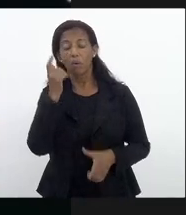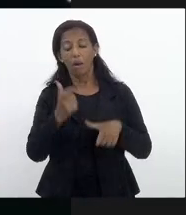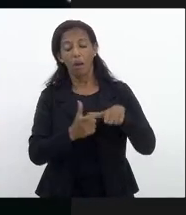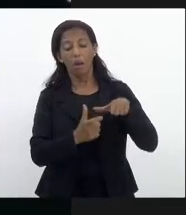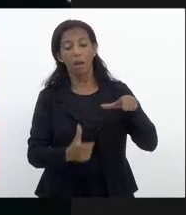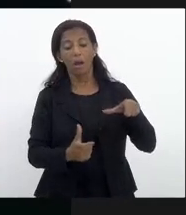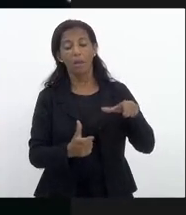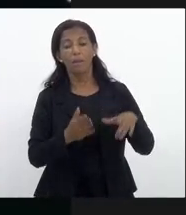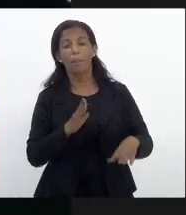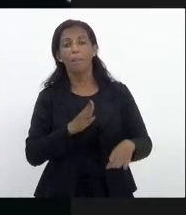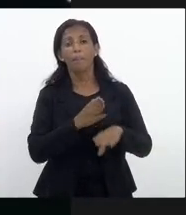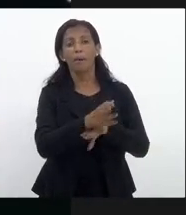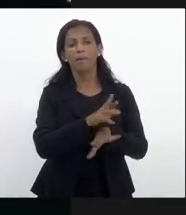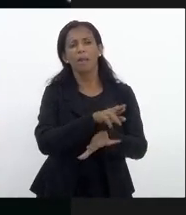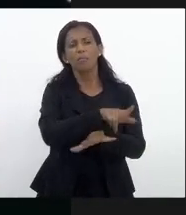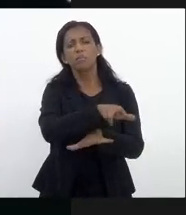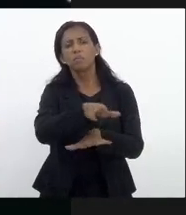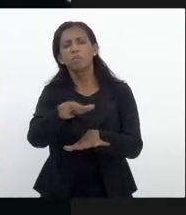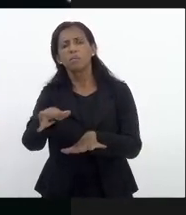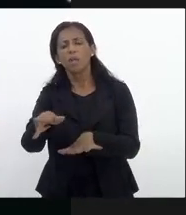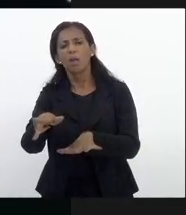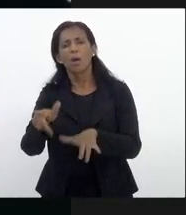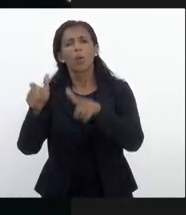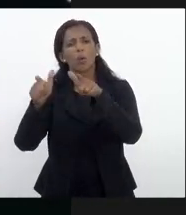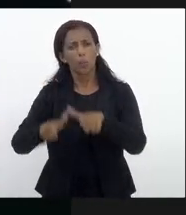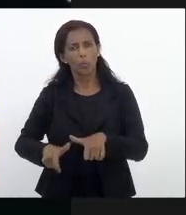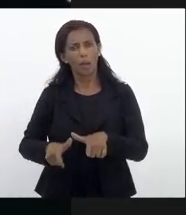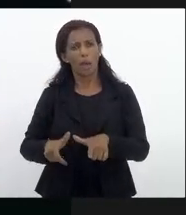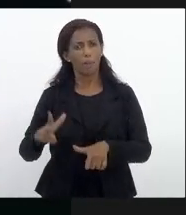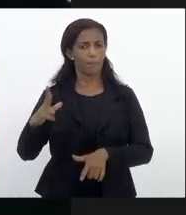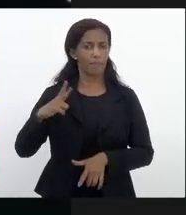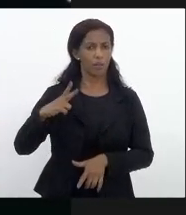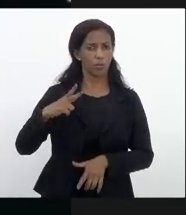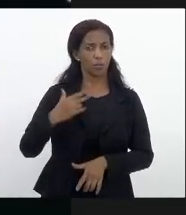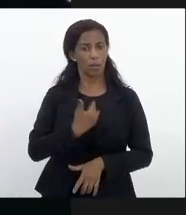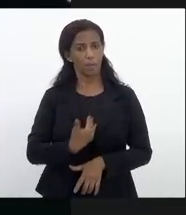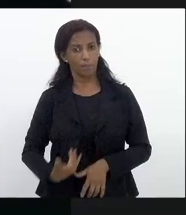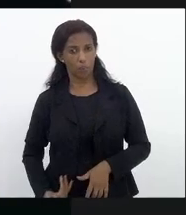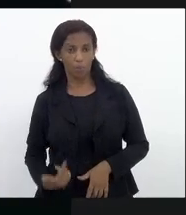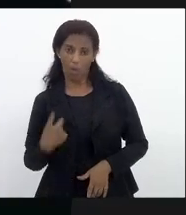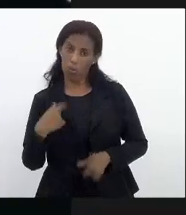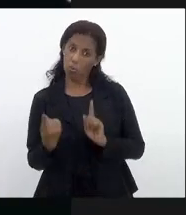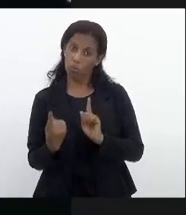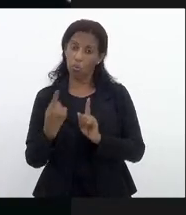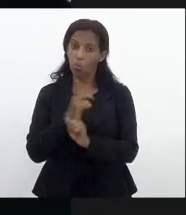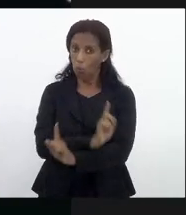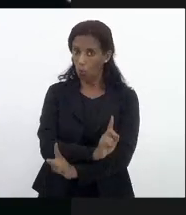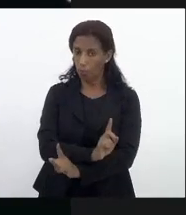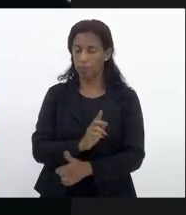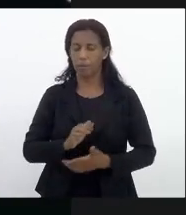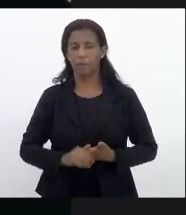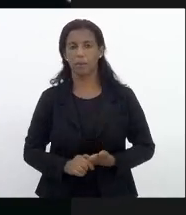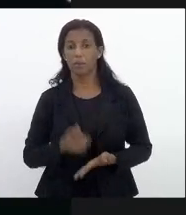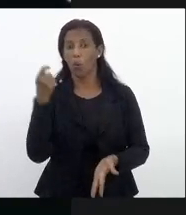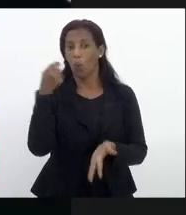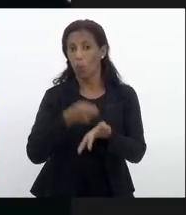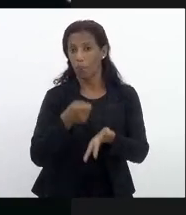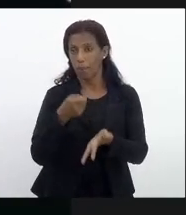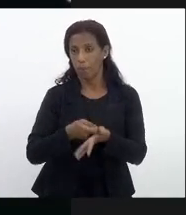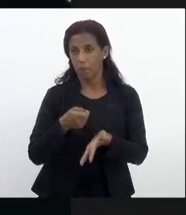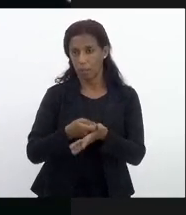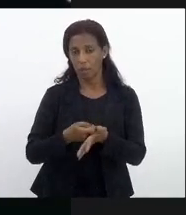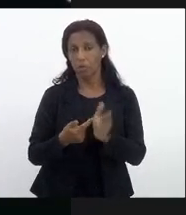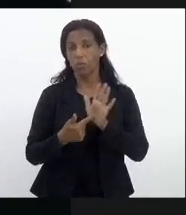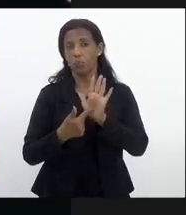para poder entrar em vários locais públicos e privados eu particularmente sou contra essa obrigatoriedade